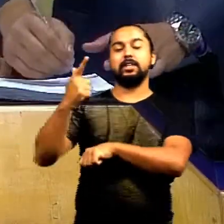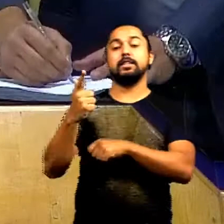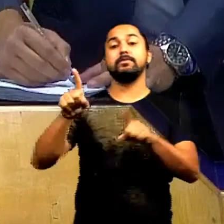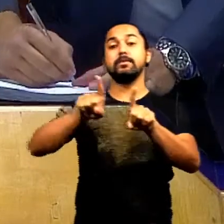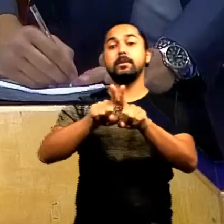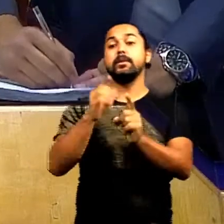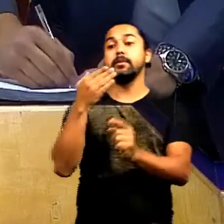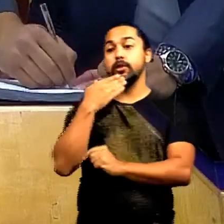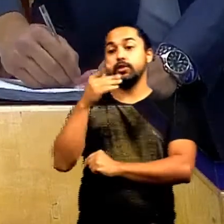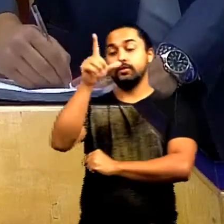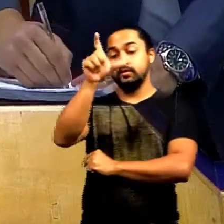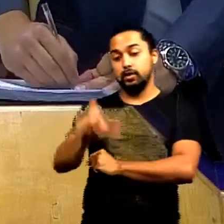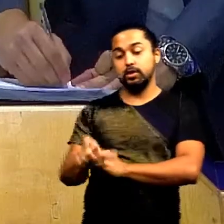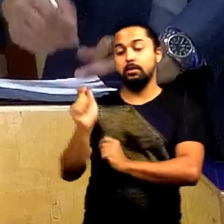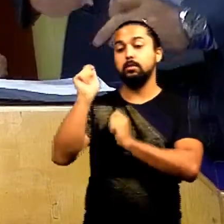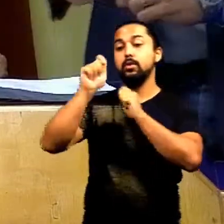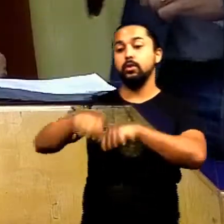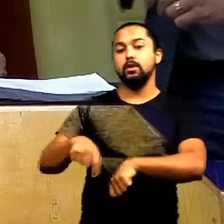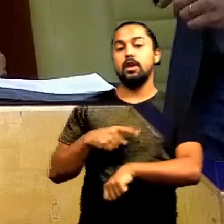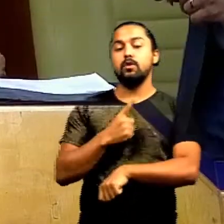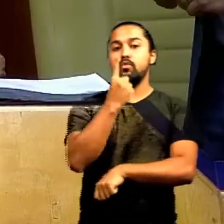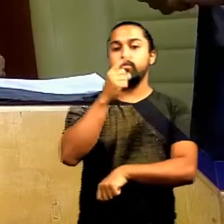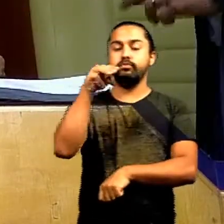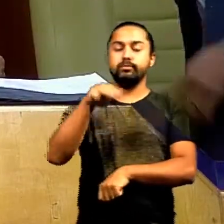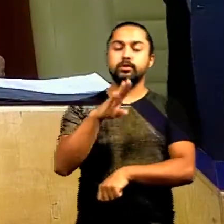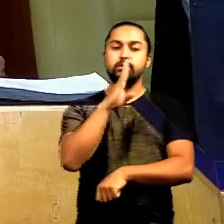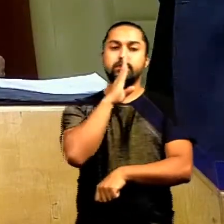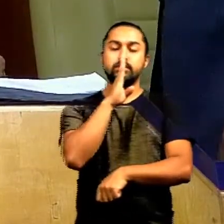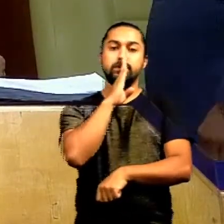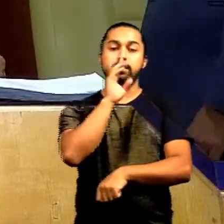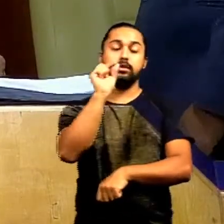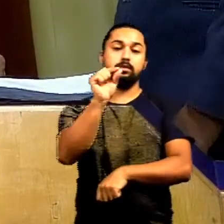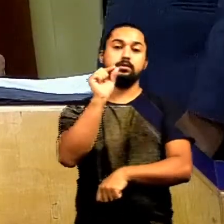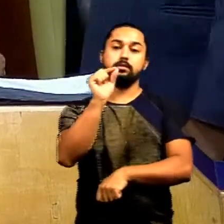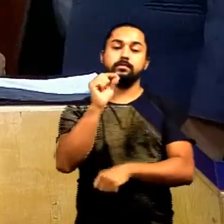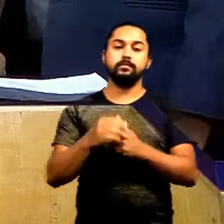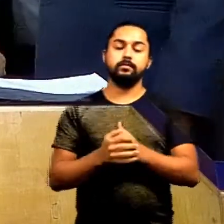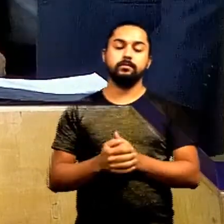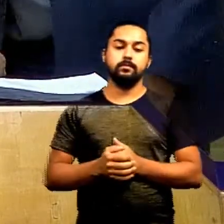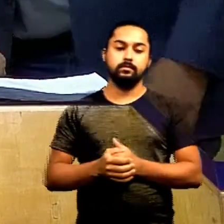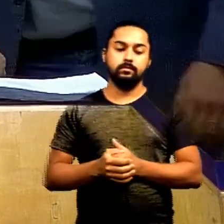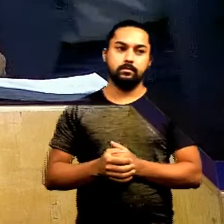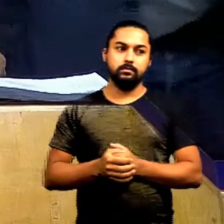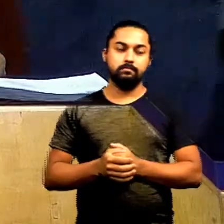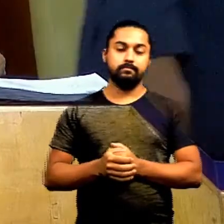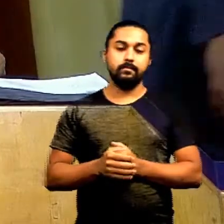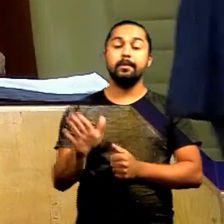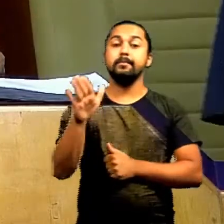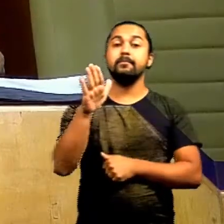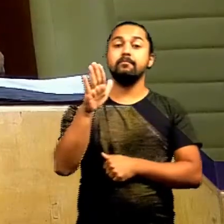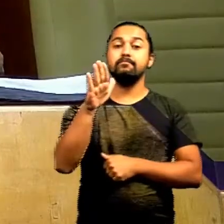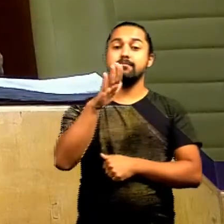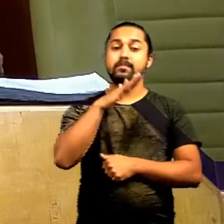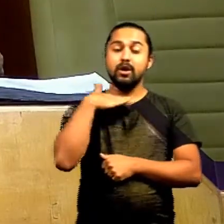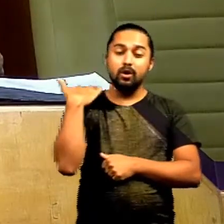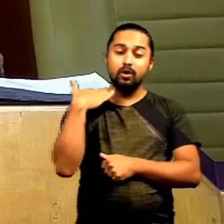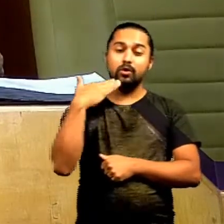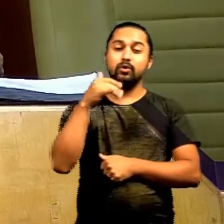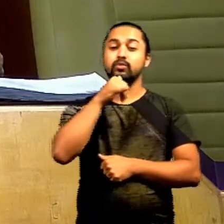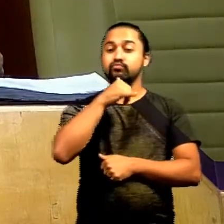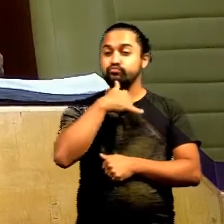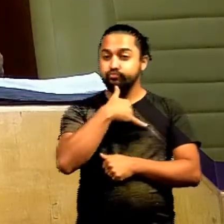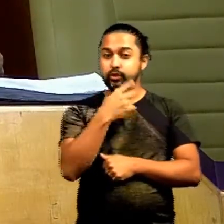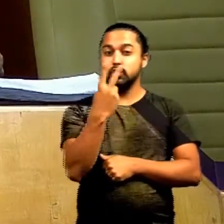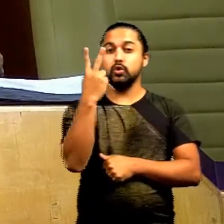pedir a Vossa Excelência que pudéssemos dar um minuto de silêncio pela morte trágica dos